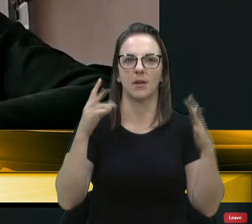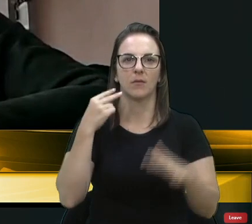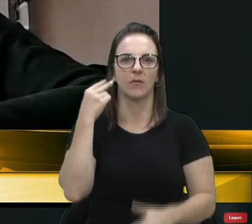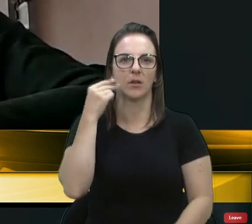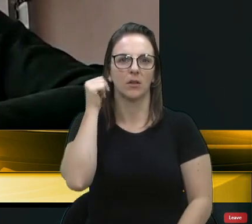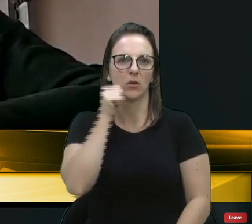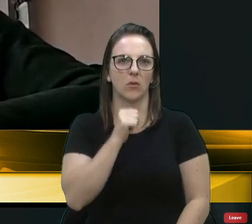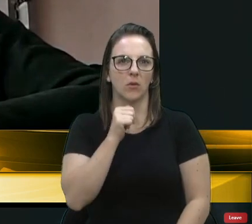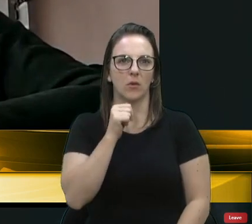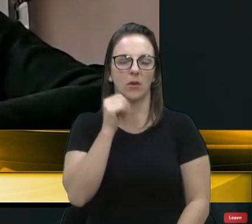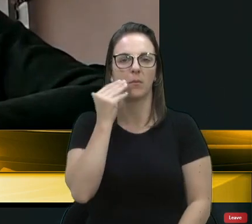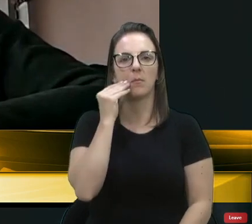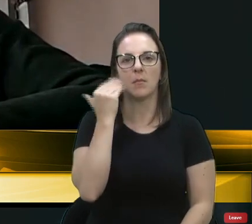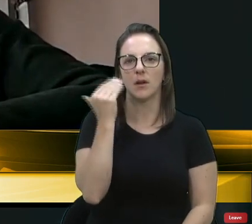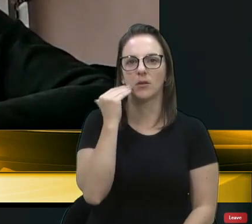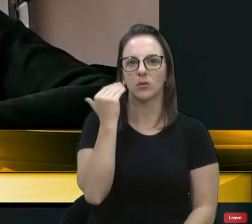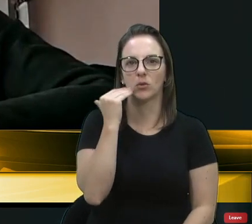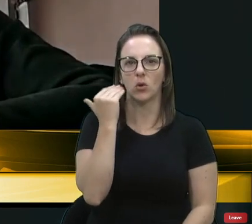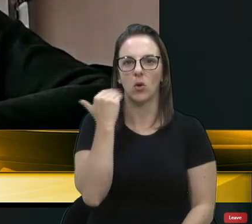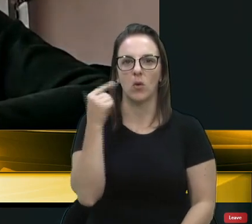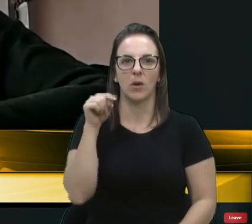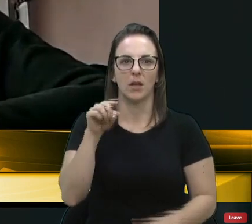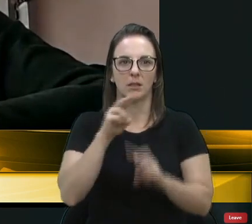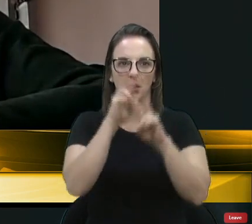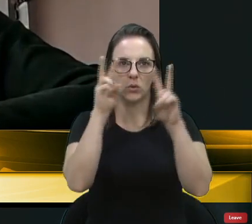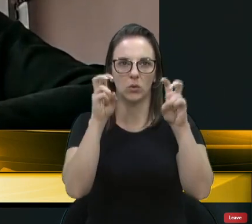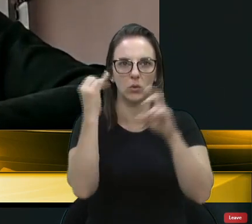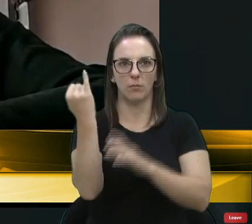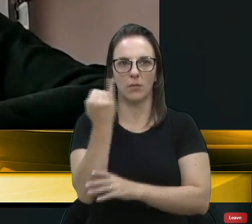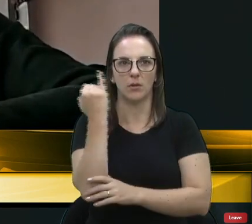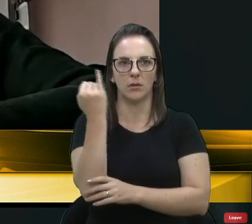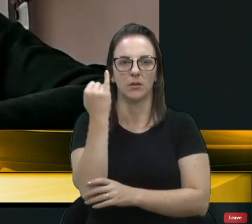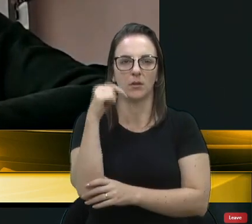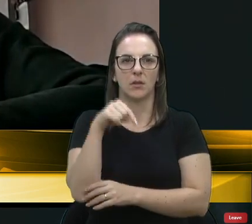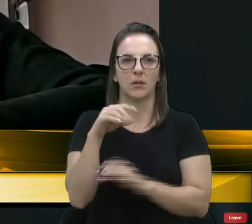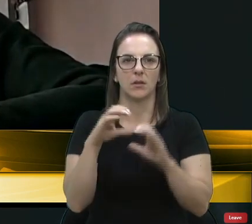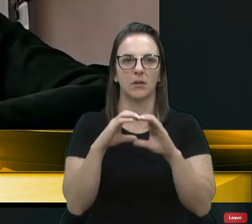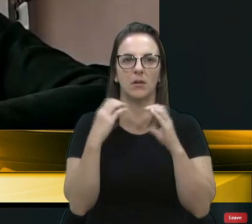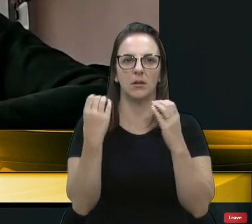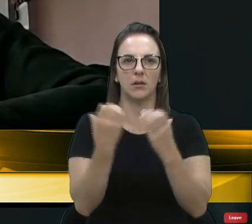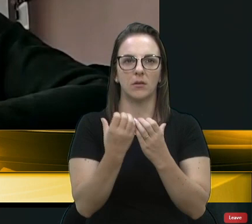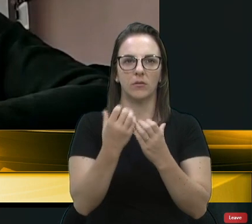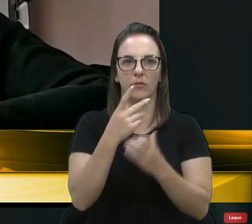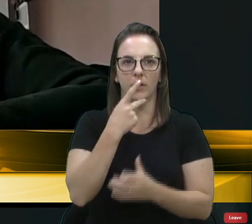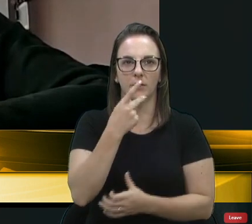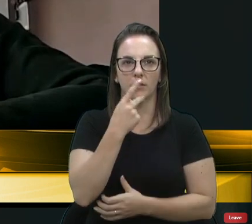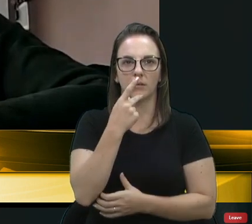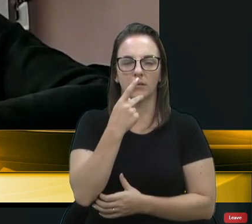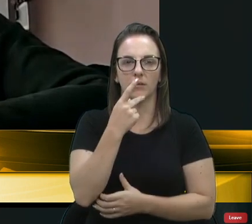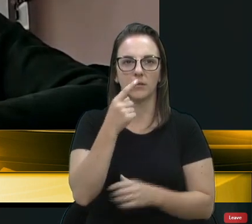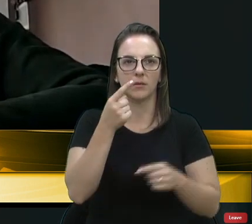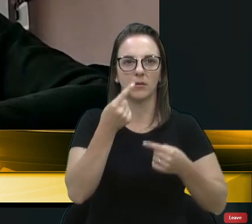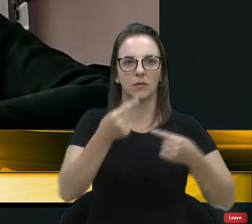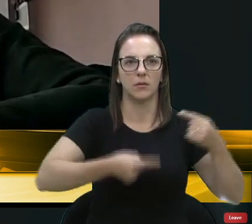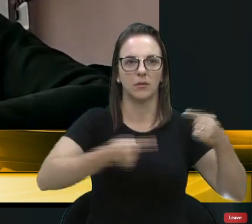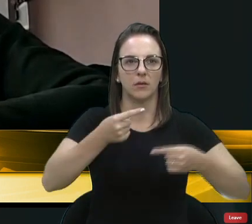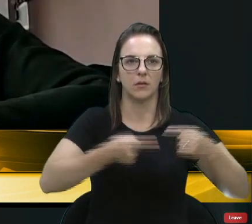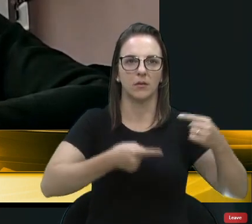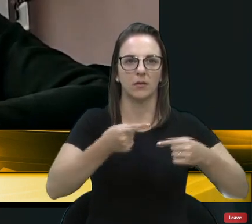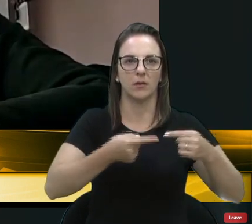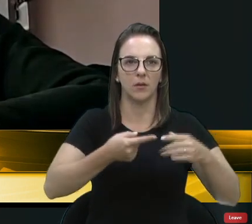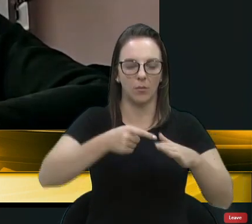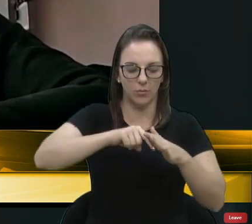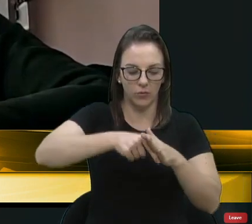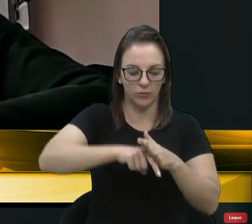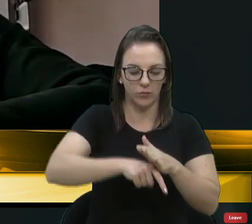este tema tão importante para esta casa, para que possamos fazer debates, aprofundar, pensar em políticas